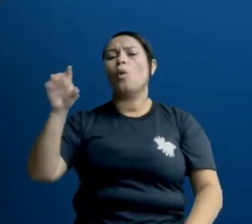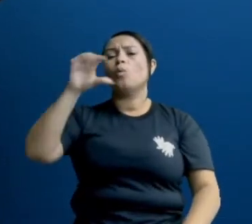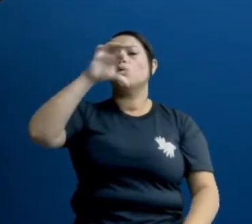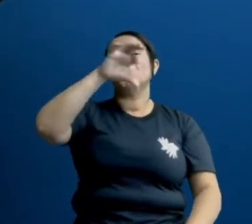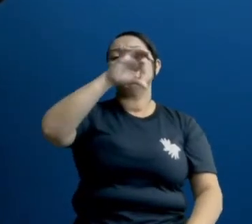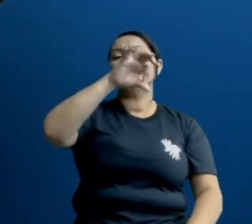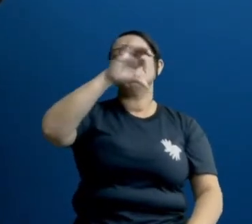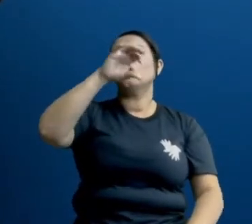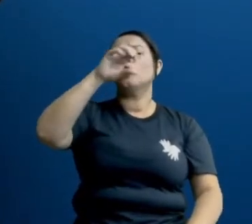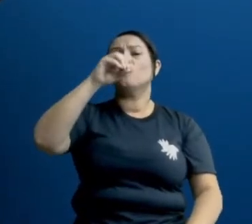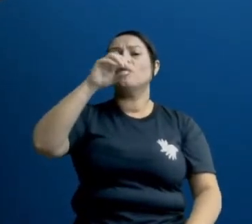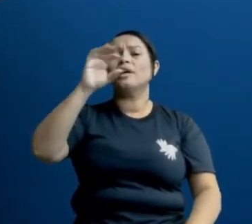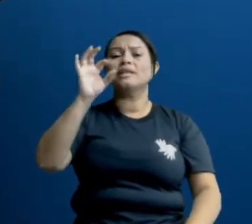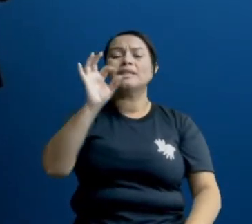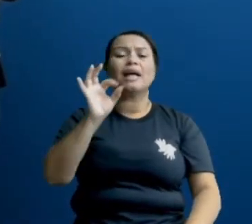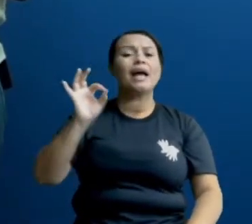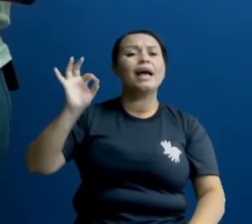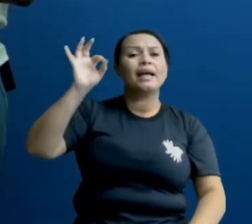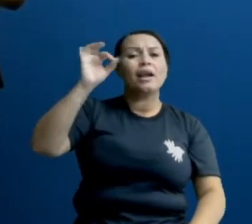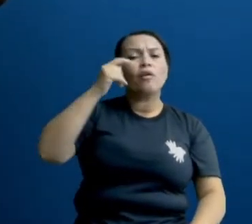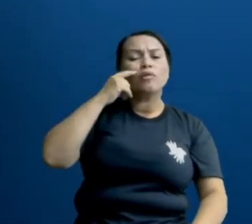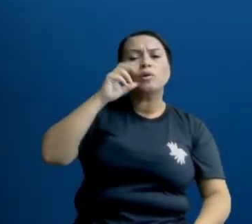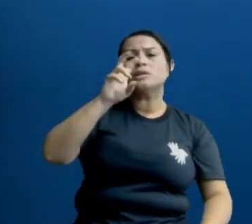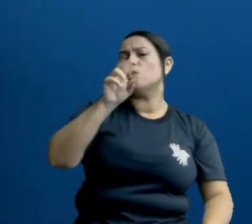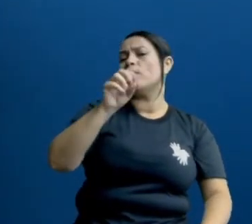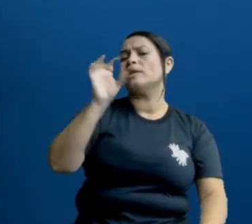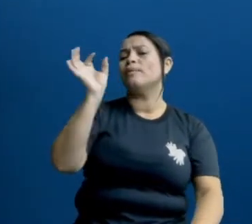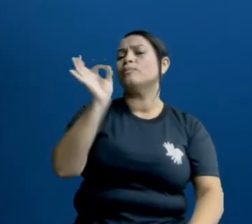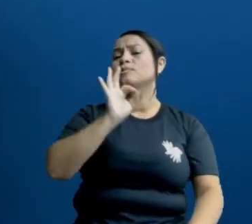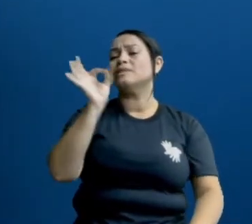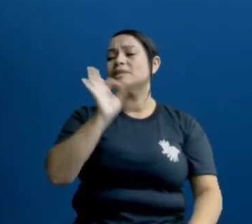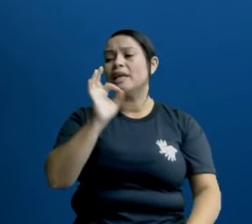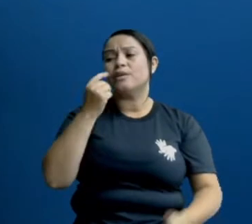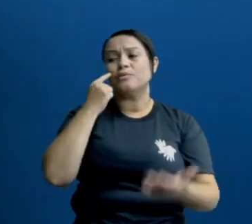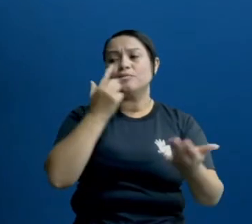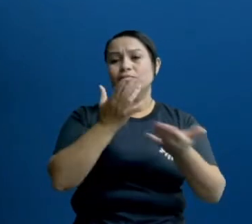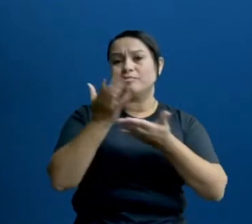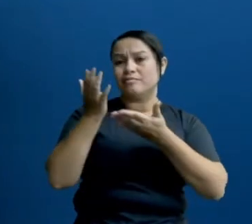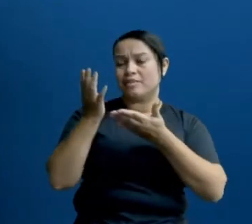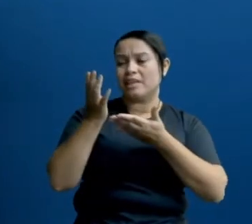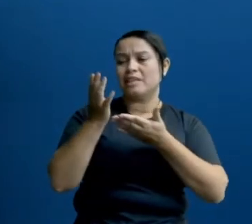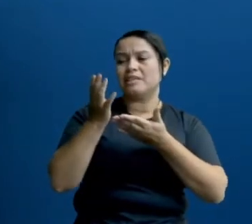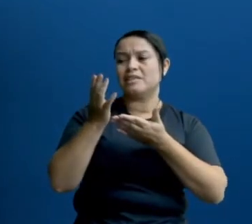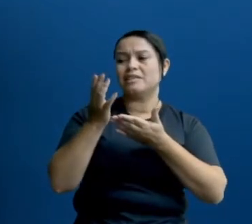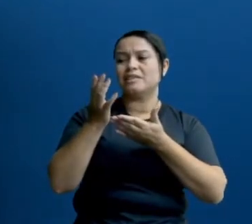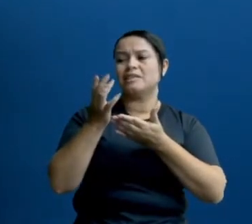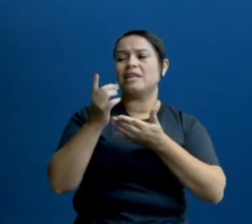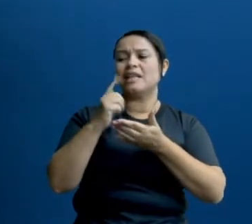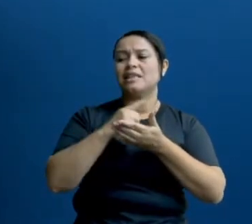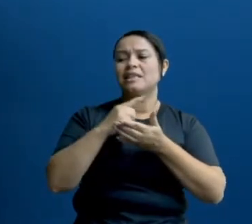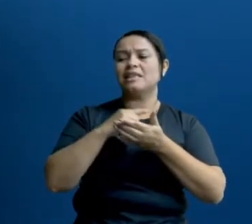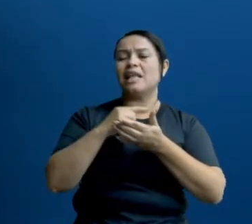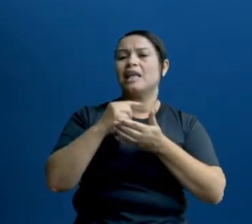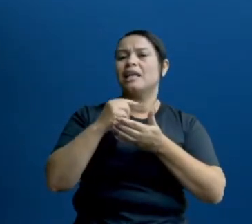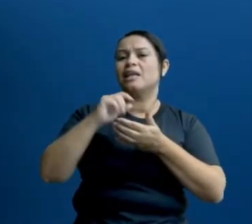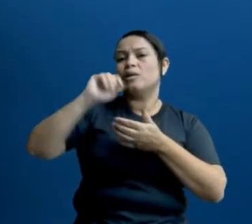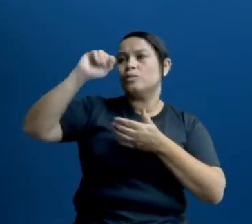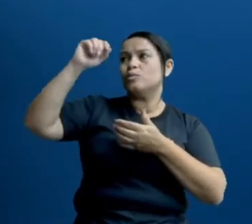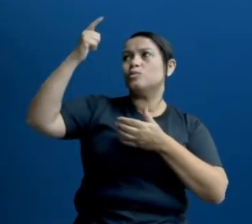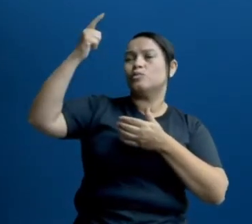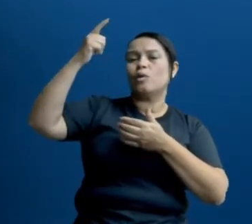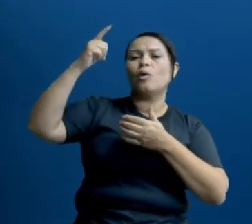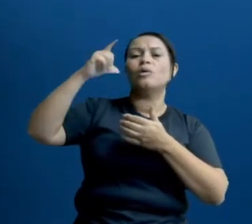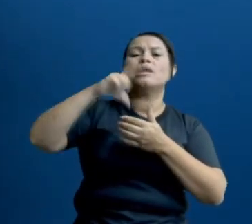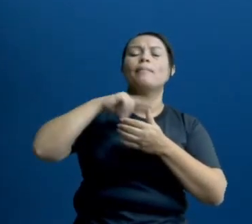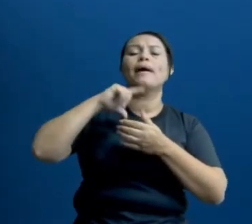ver, ela está 50% iluminada, certo? Olha como ela está. Ela está mais para o leste.